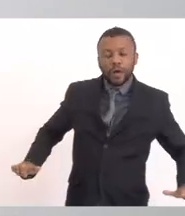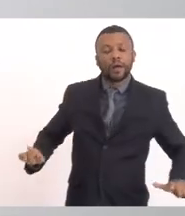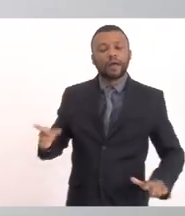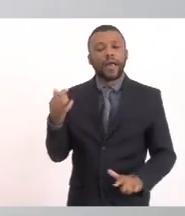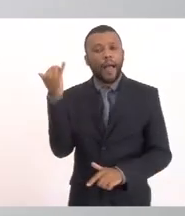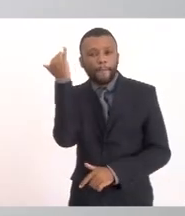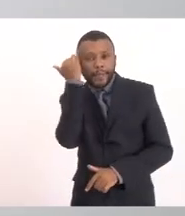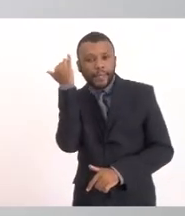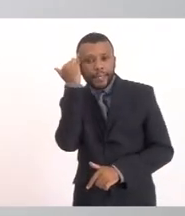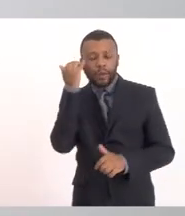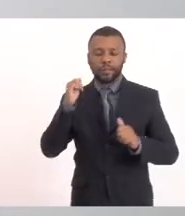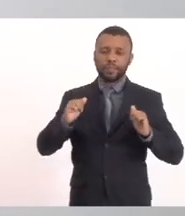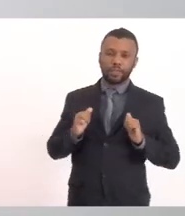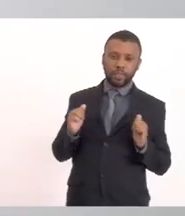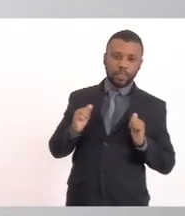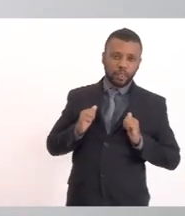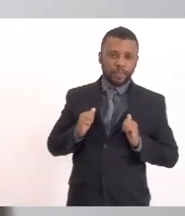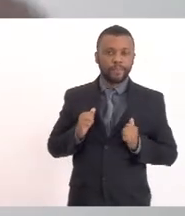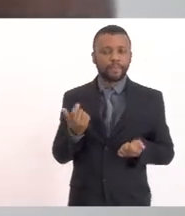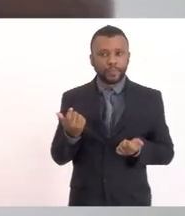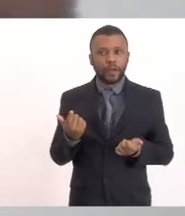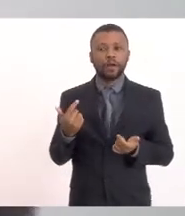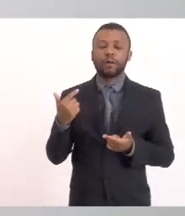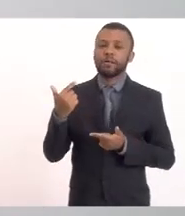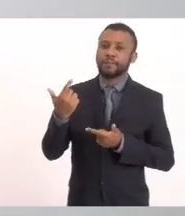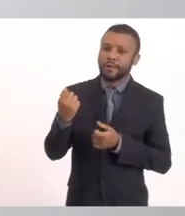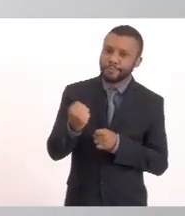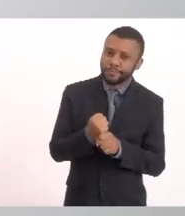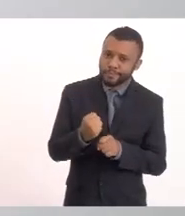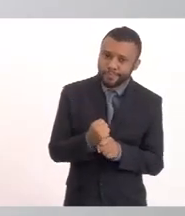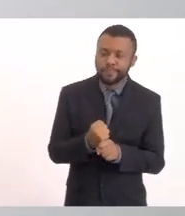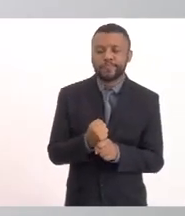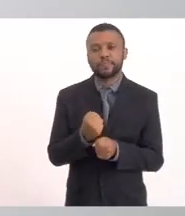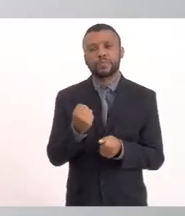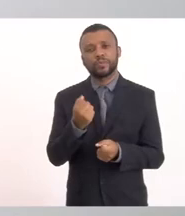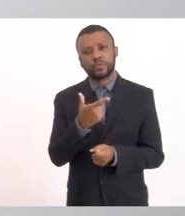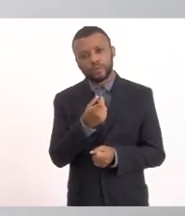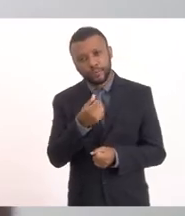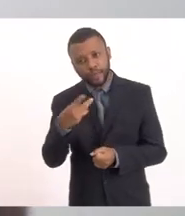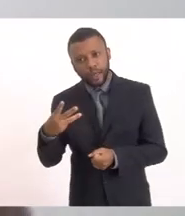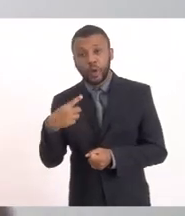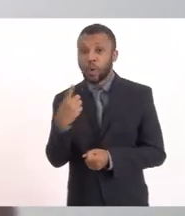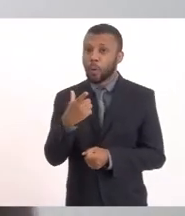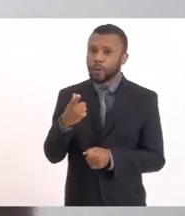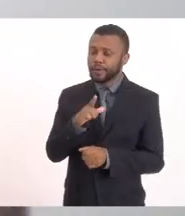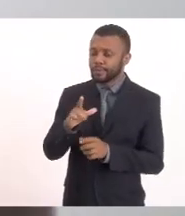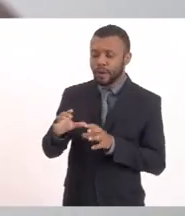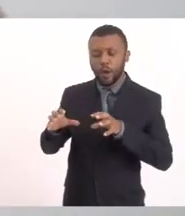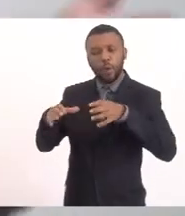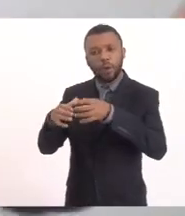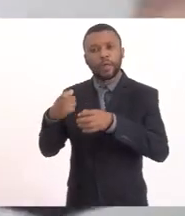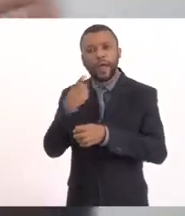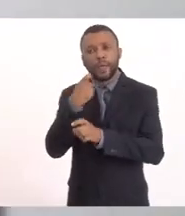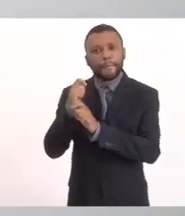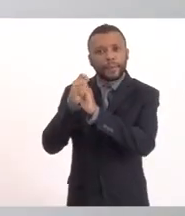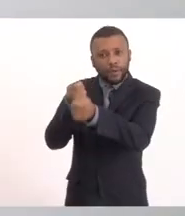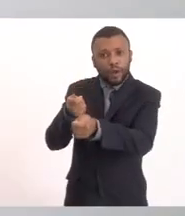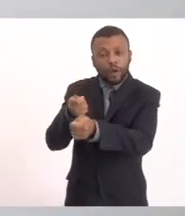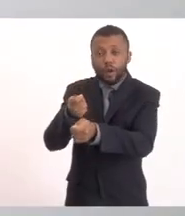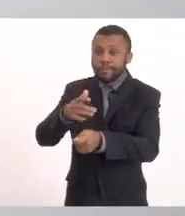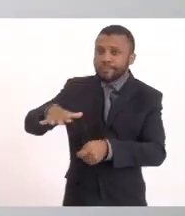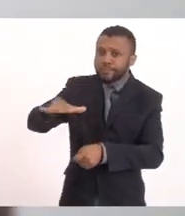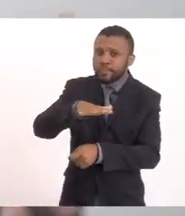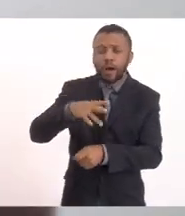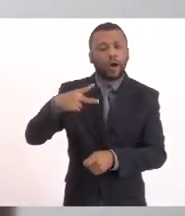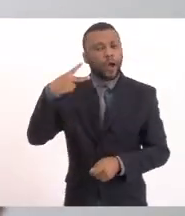político Para poder rescatar 29 de 2003 Consegui uma colônia de pescador De volta Através da prefeitura E da política Conclua, senhor